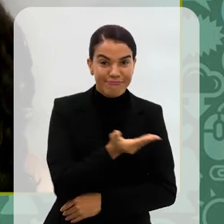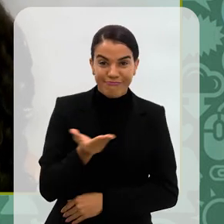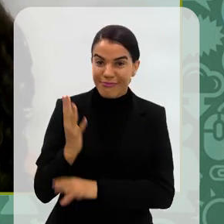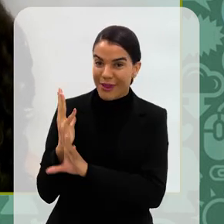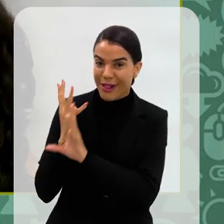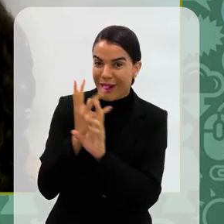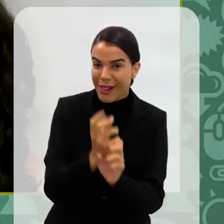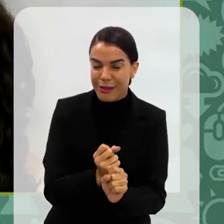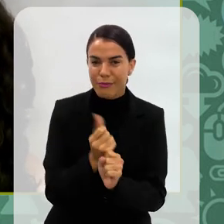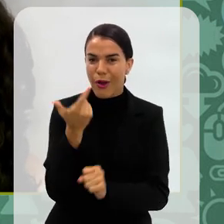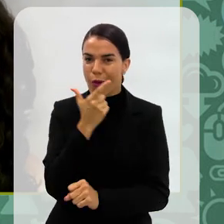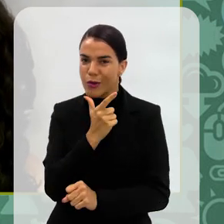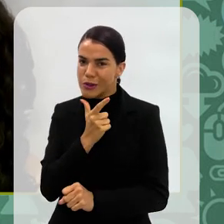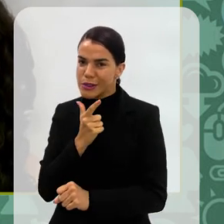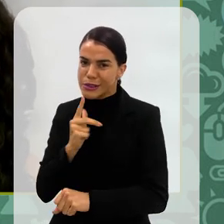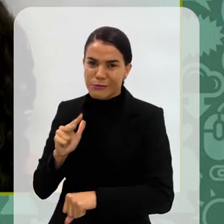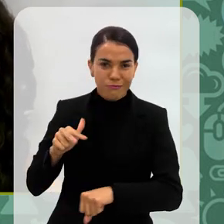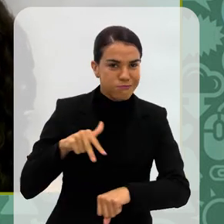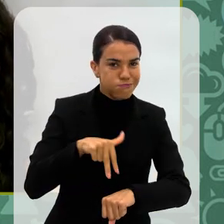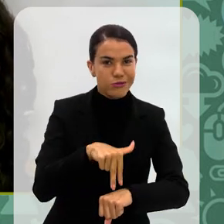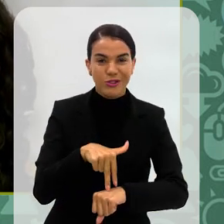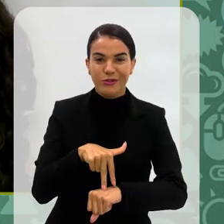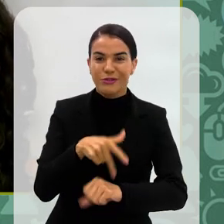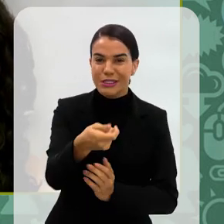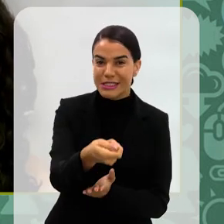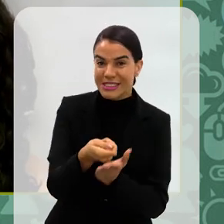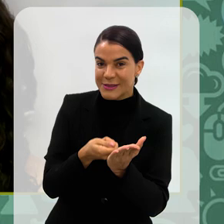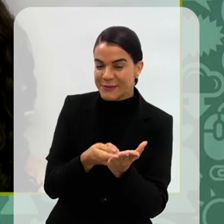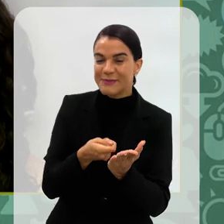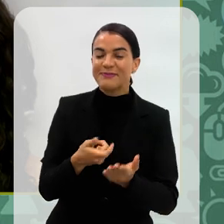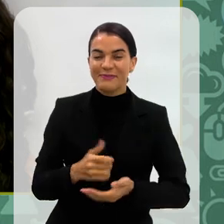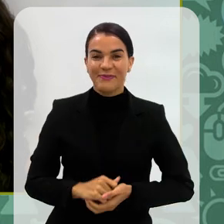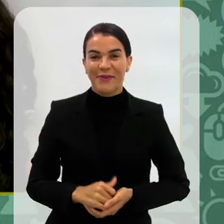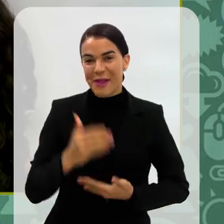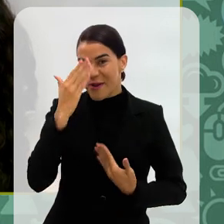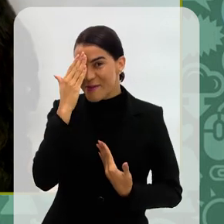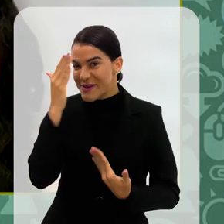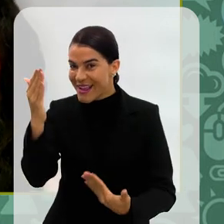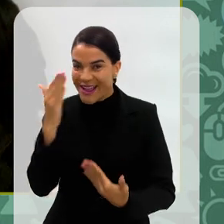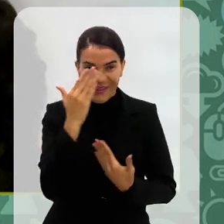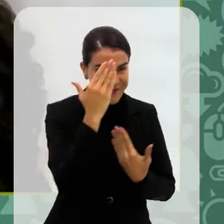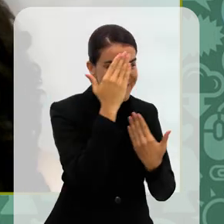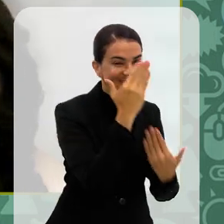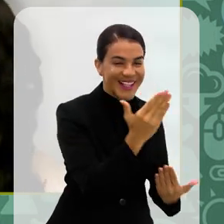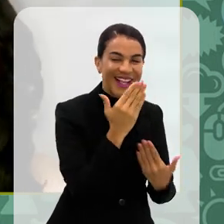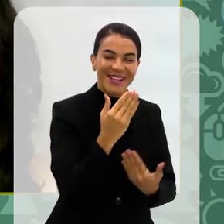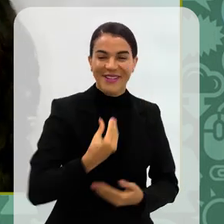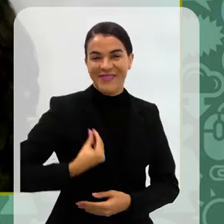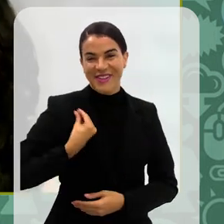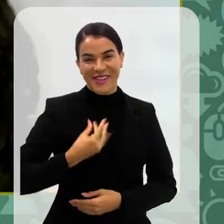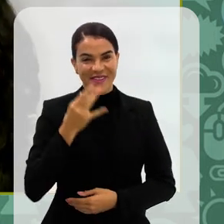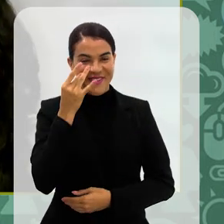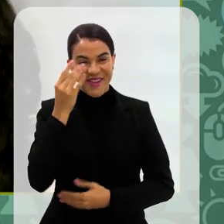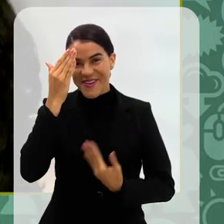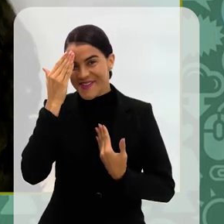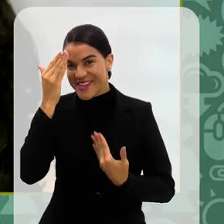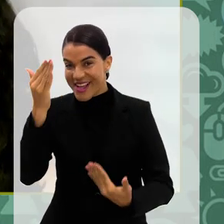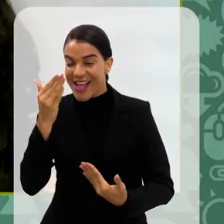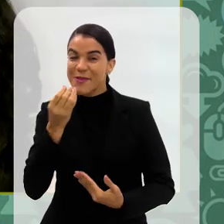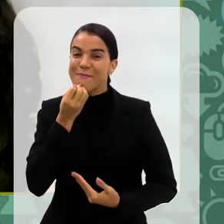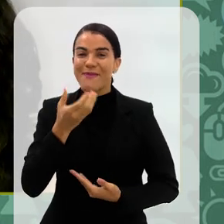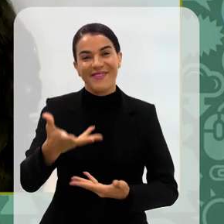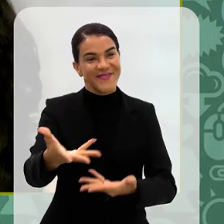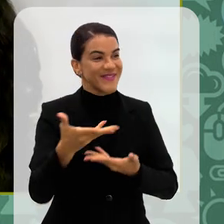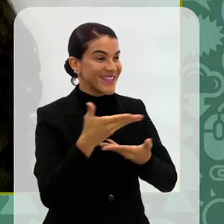trajetória para se consolidarem no mercado editorial. Meninas, agradeço mais uma vez a presença de vocês, muito obrigada,